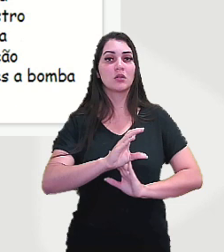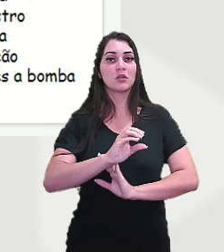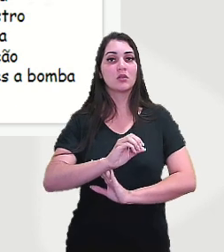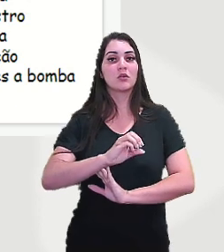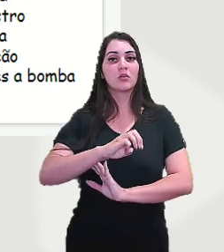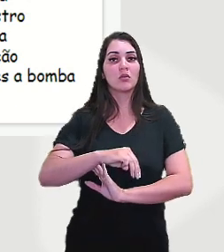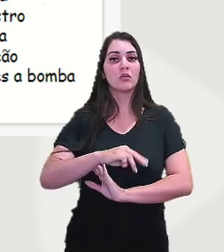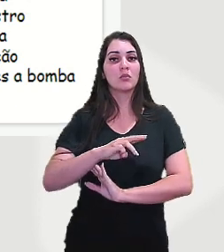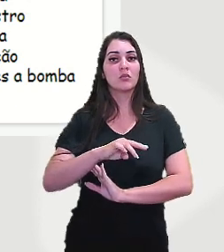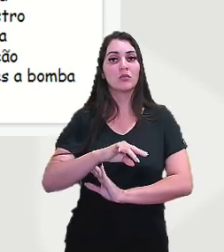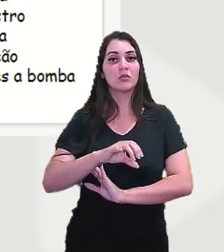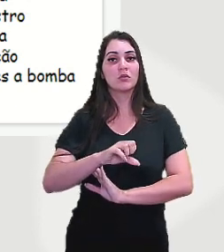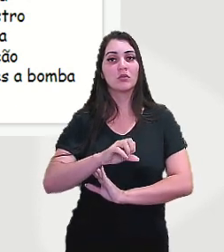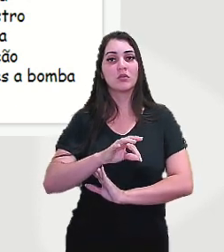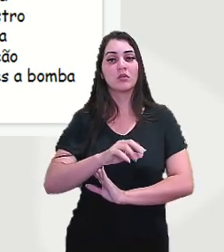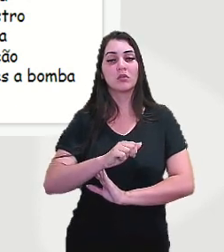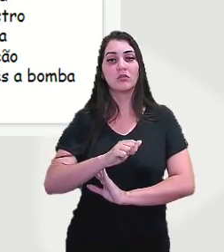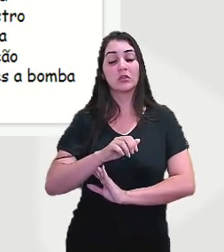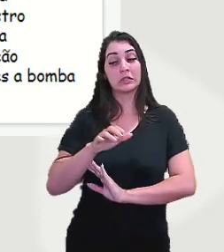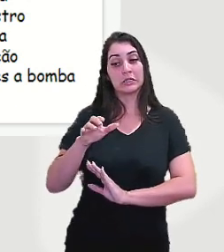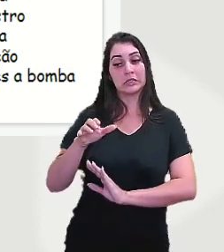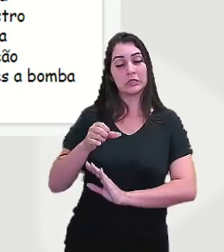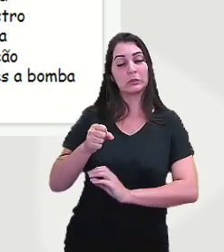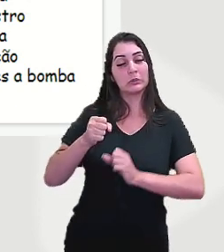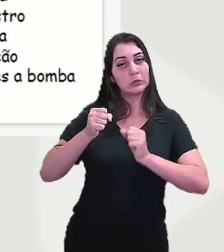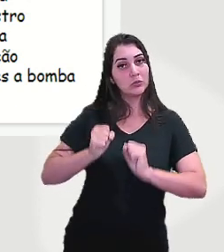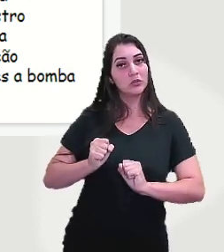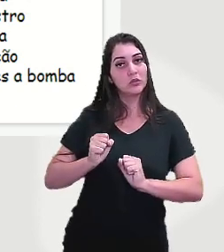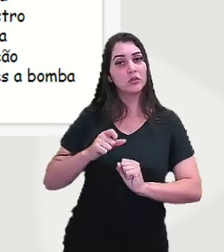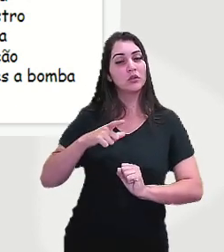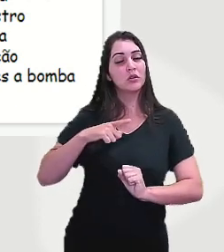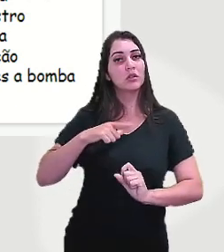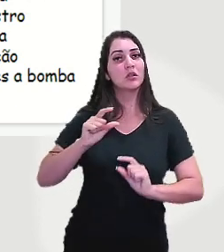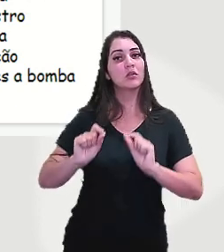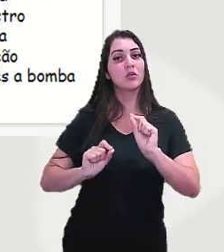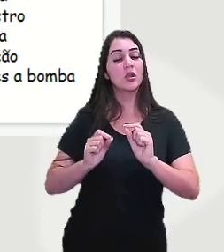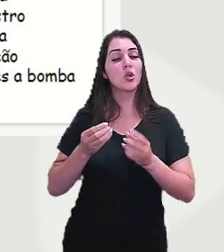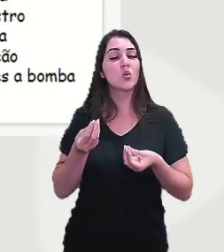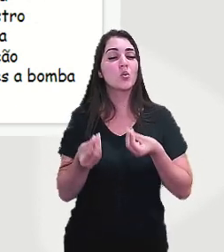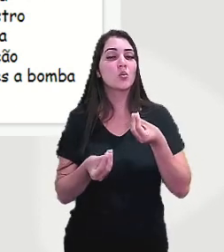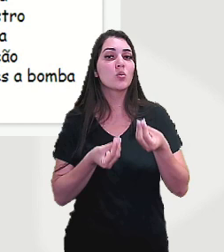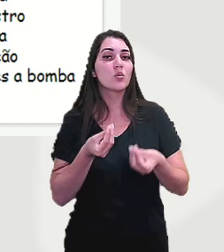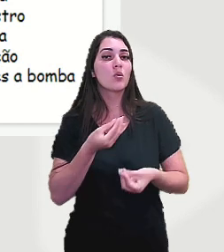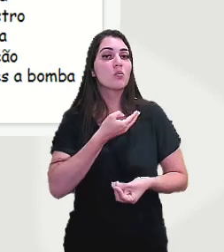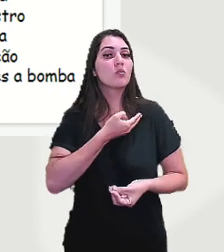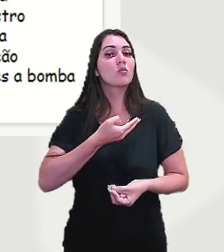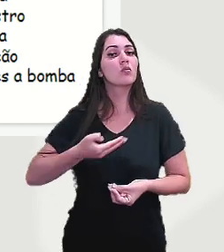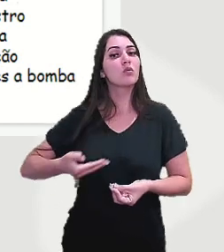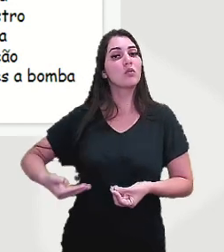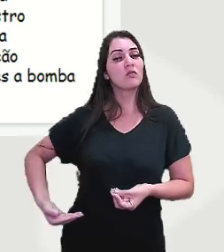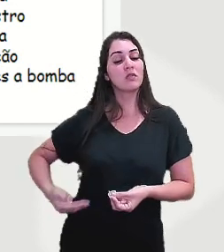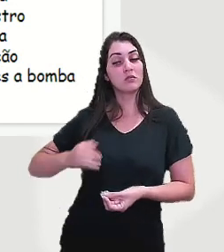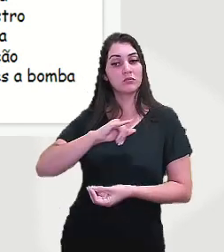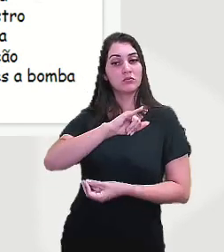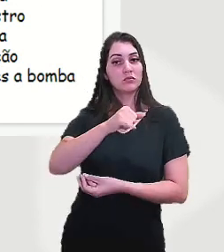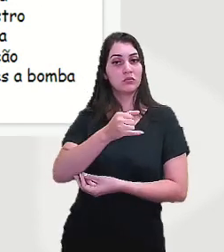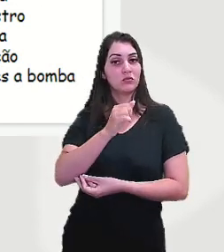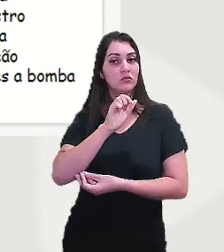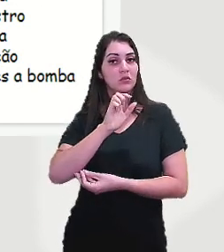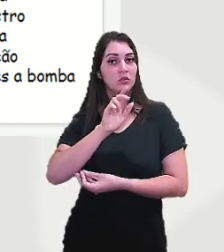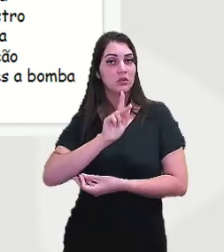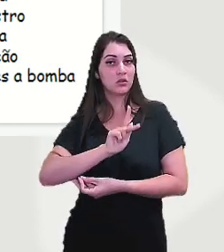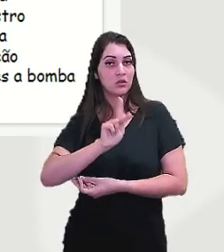de tomada de poder, o que se tinha era que, como o governo do Juscelino Kubitschek não